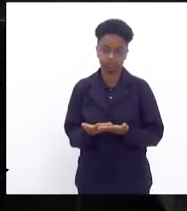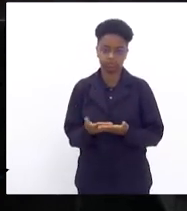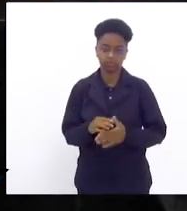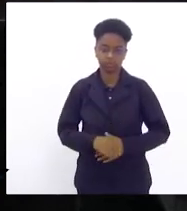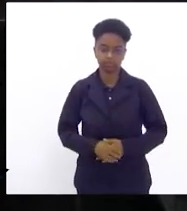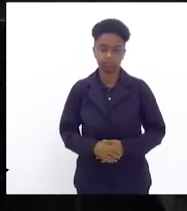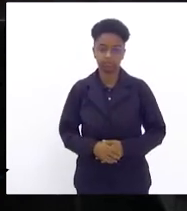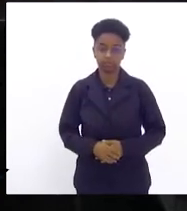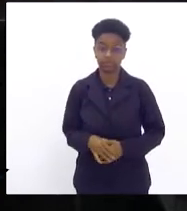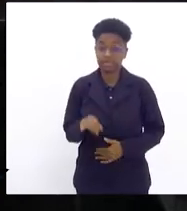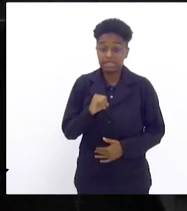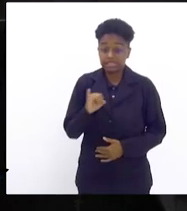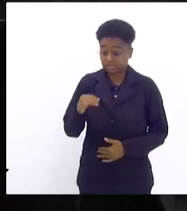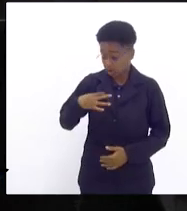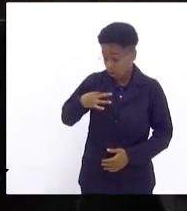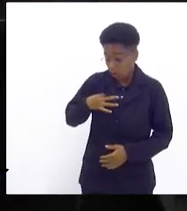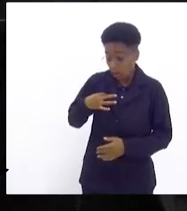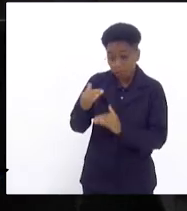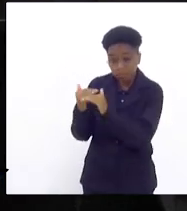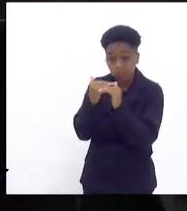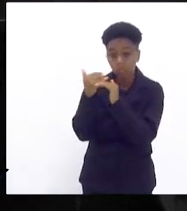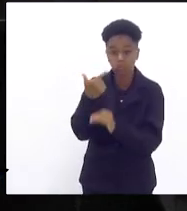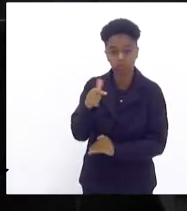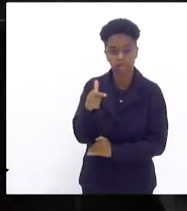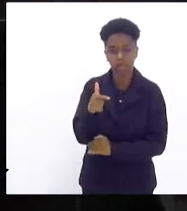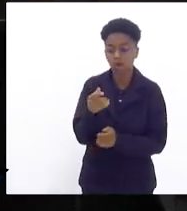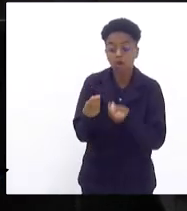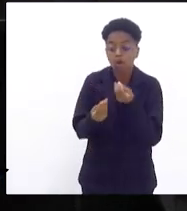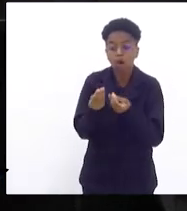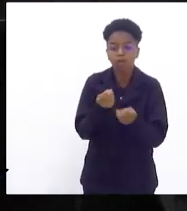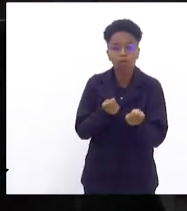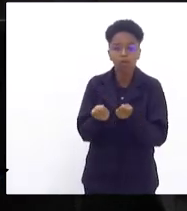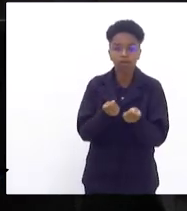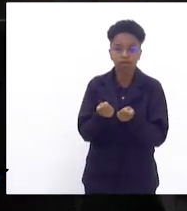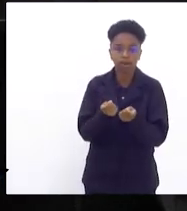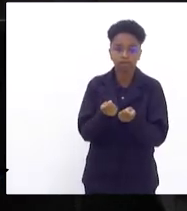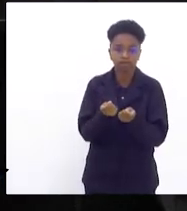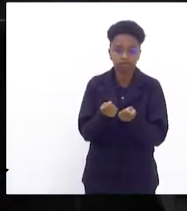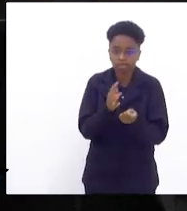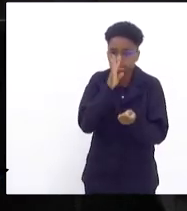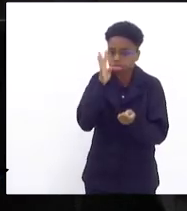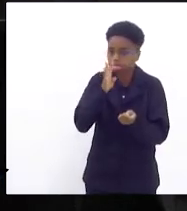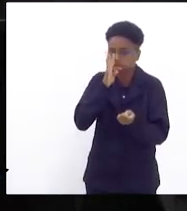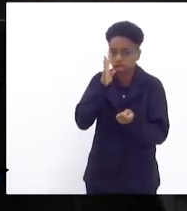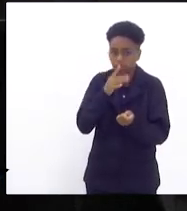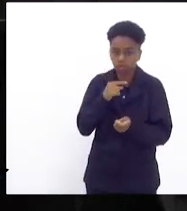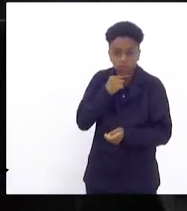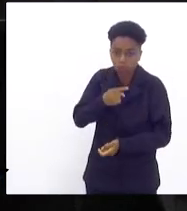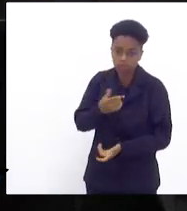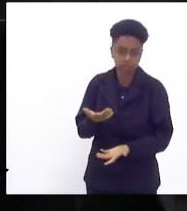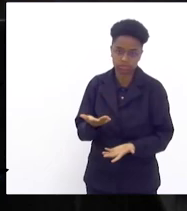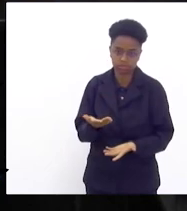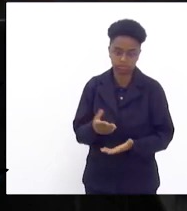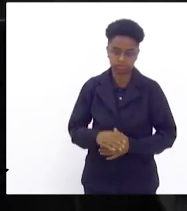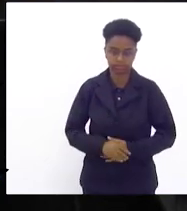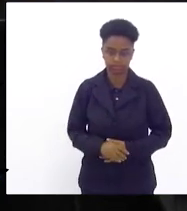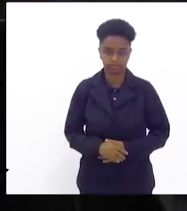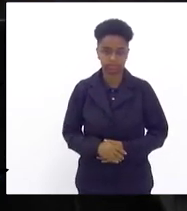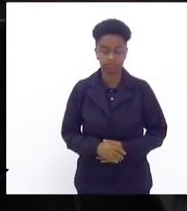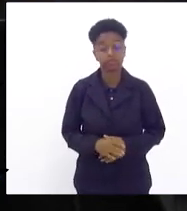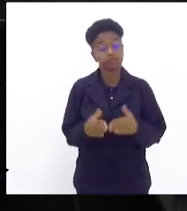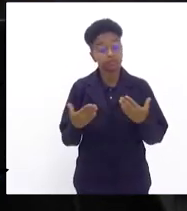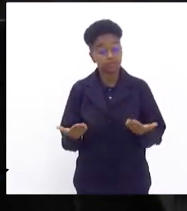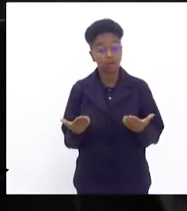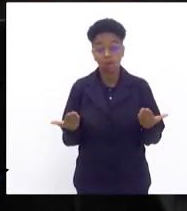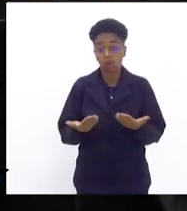Quando não se tem uniforme, esse controle se torna muito ineficiente. e hoje